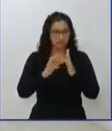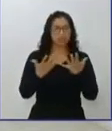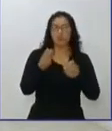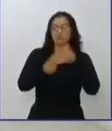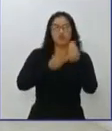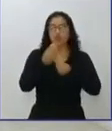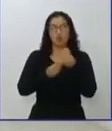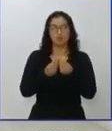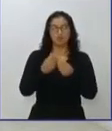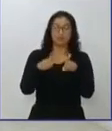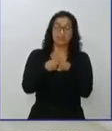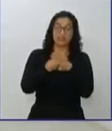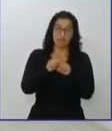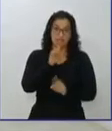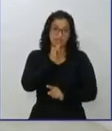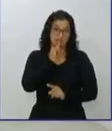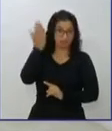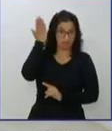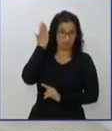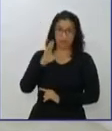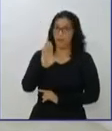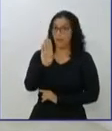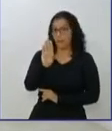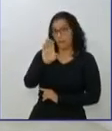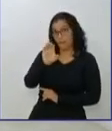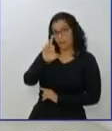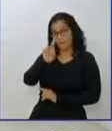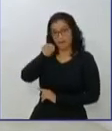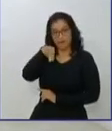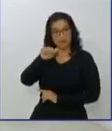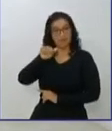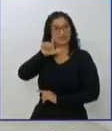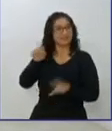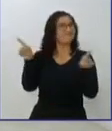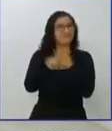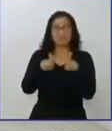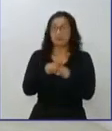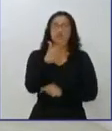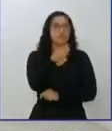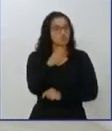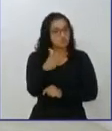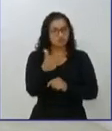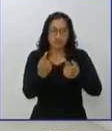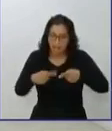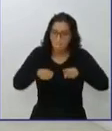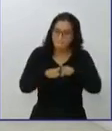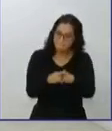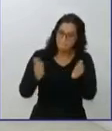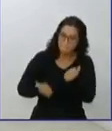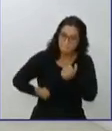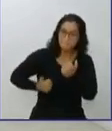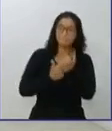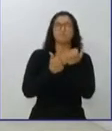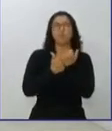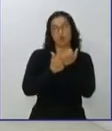o exemplo aqui do Bernal, quando foi eleito a prefeito, ele não teve lá os seus parceiros, vamos dizer, como vereadores,